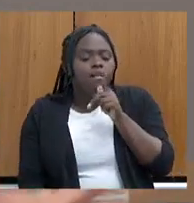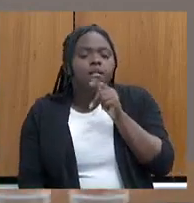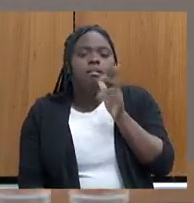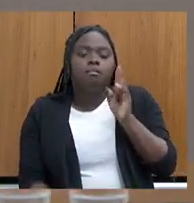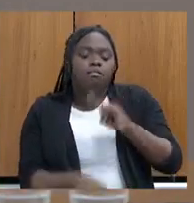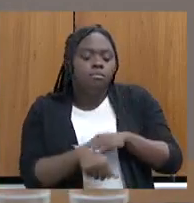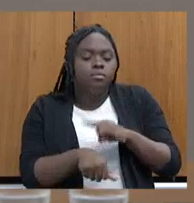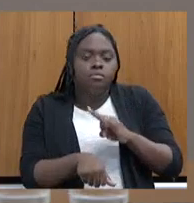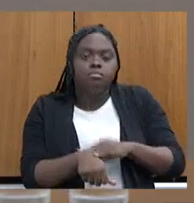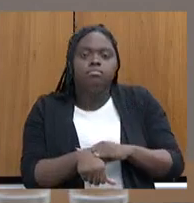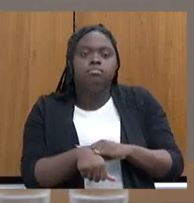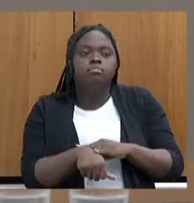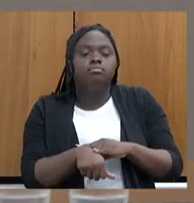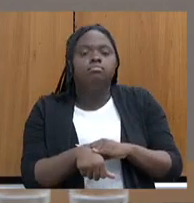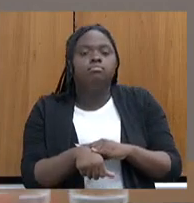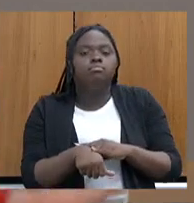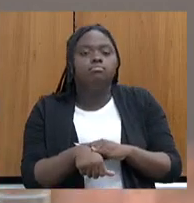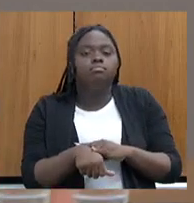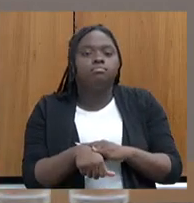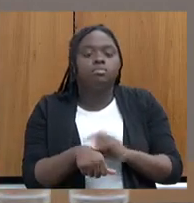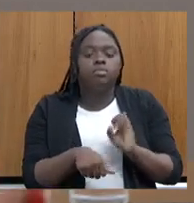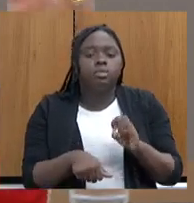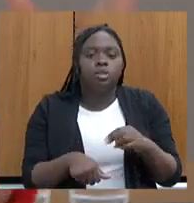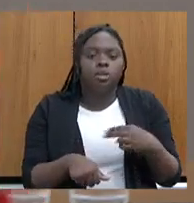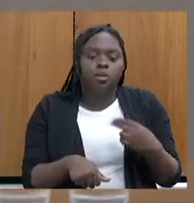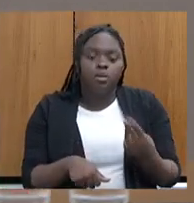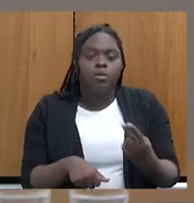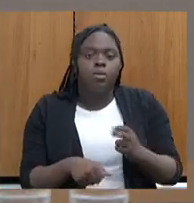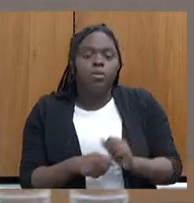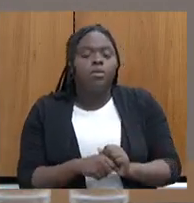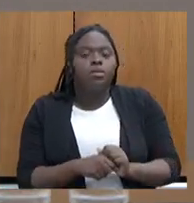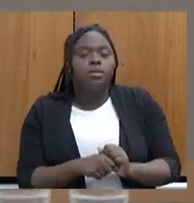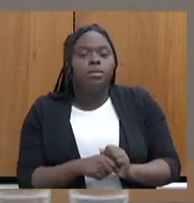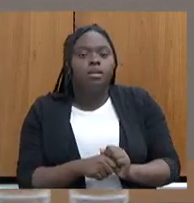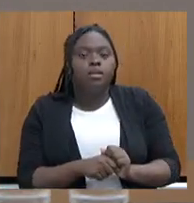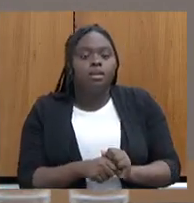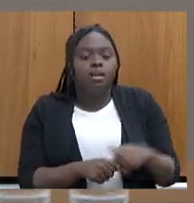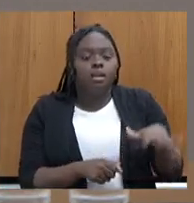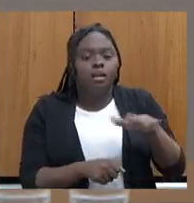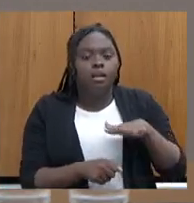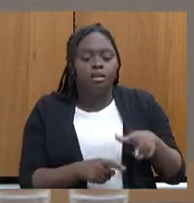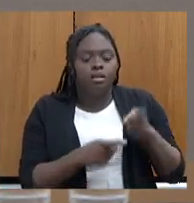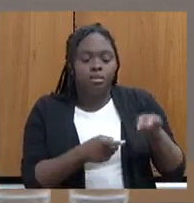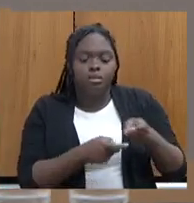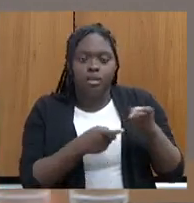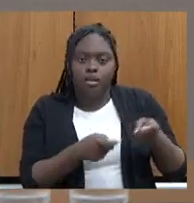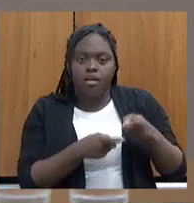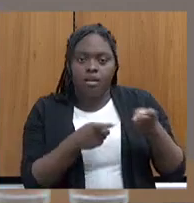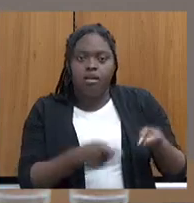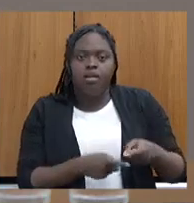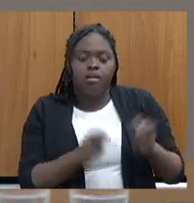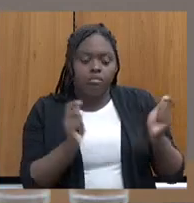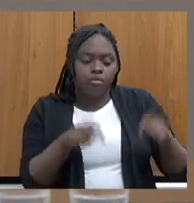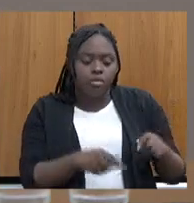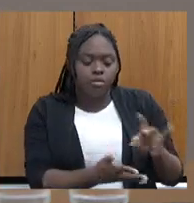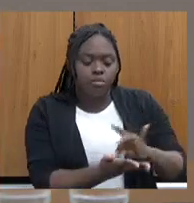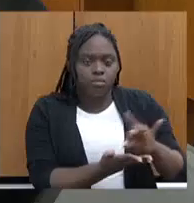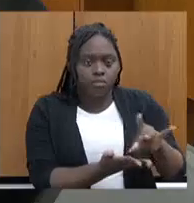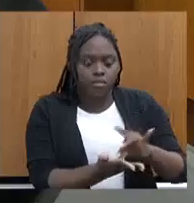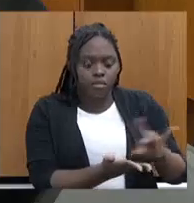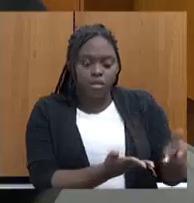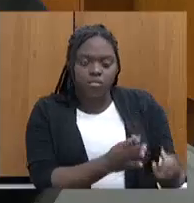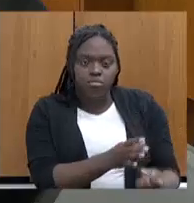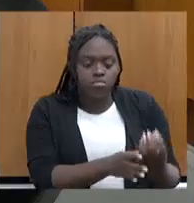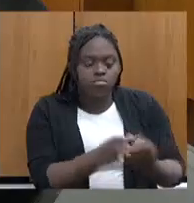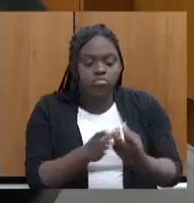é banheiro. Normalmente, kit de irrigação, porque a maioria estão em áreas rurais e podem plantar. Então, gente